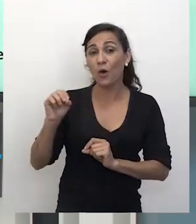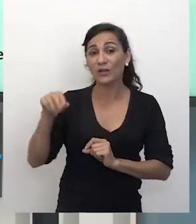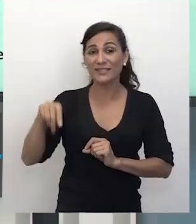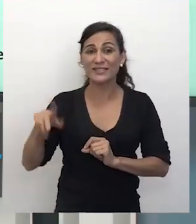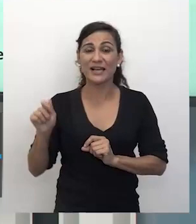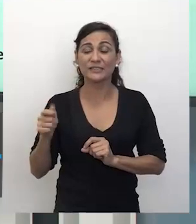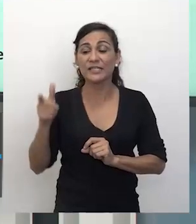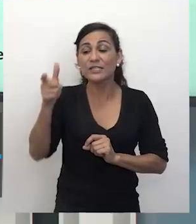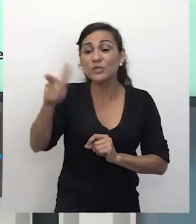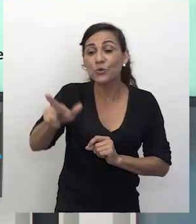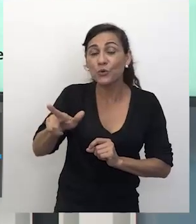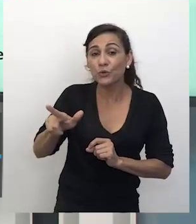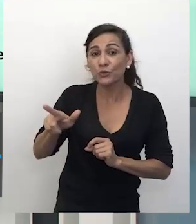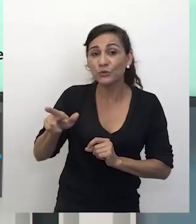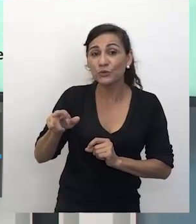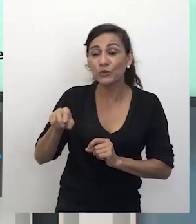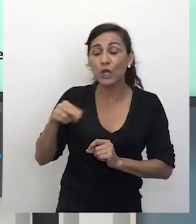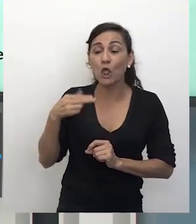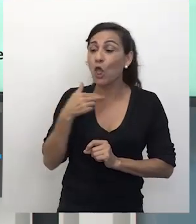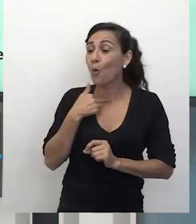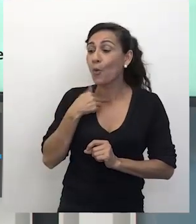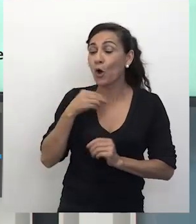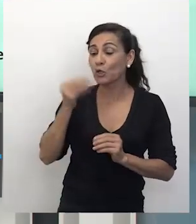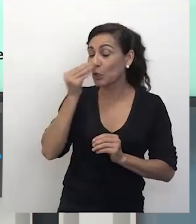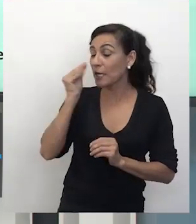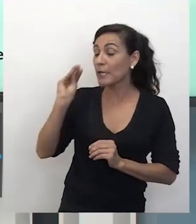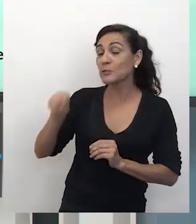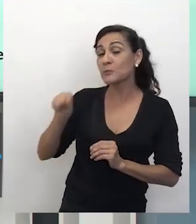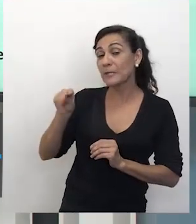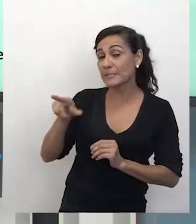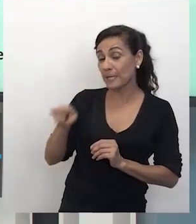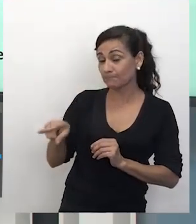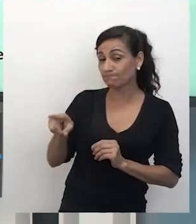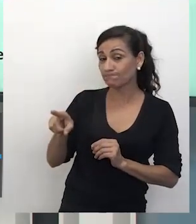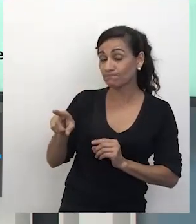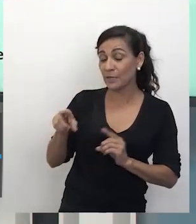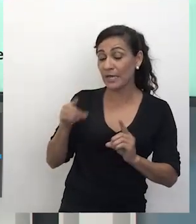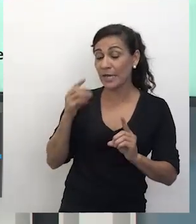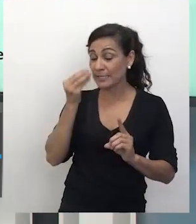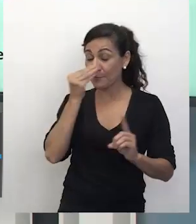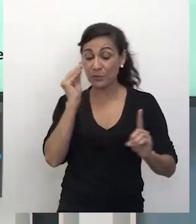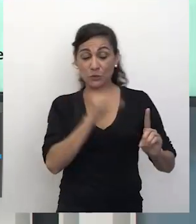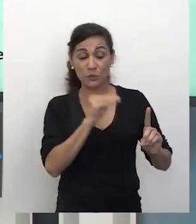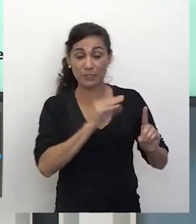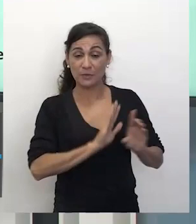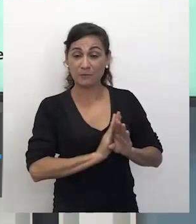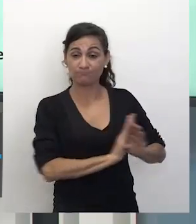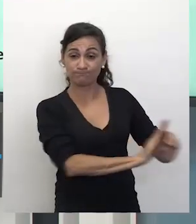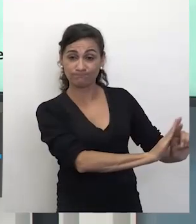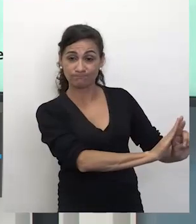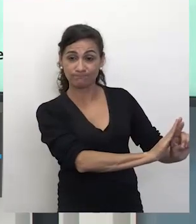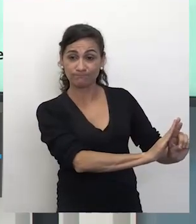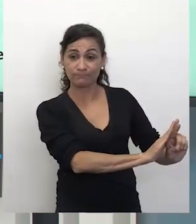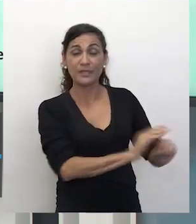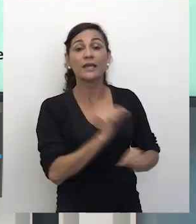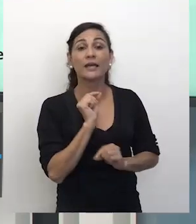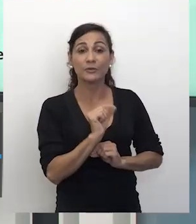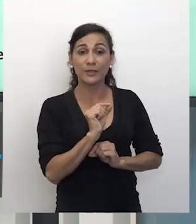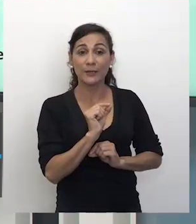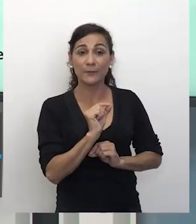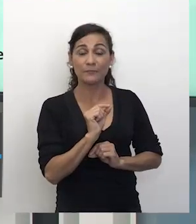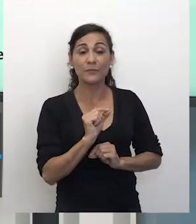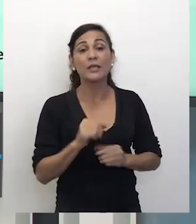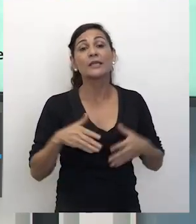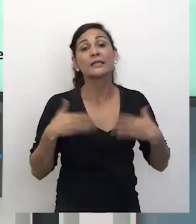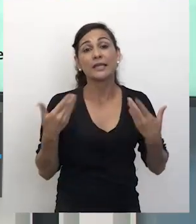Esse outro que é negado à sua participação? Esse outro que é excluído? Esse outro que é excluído, no